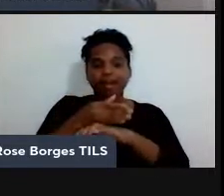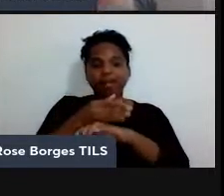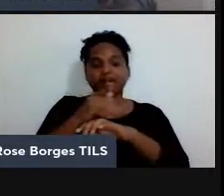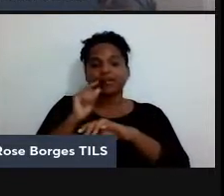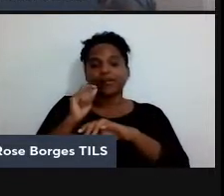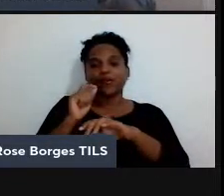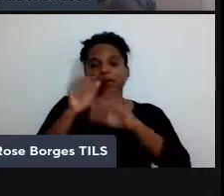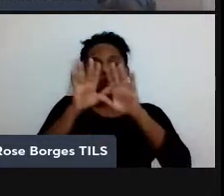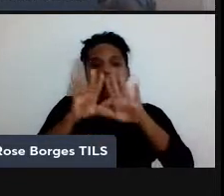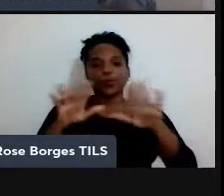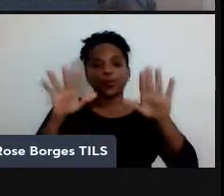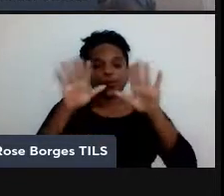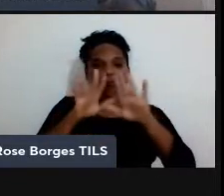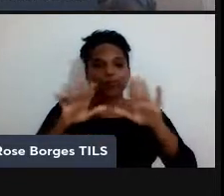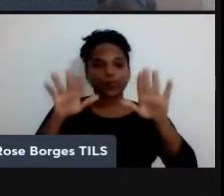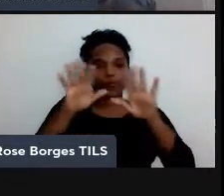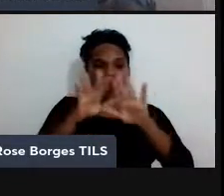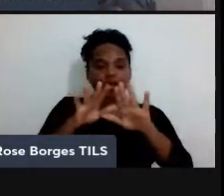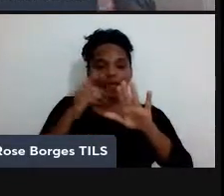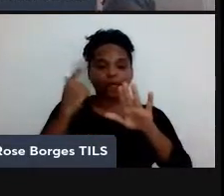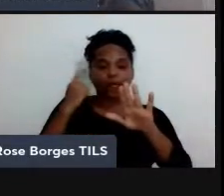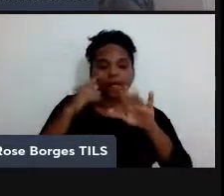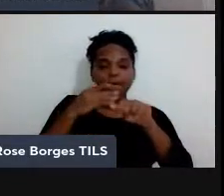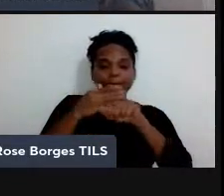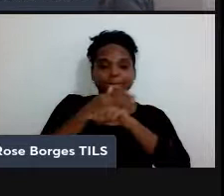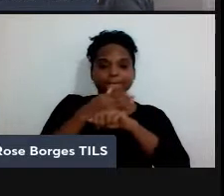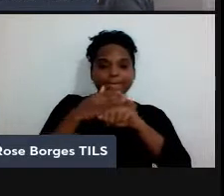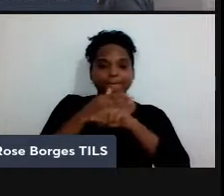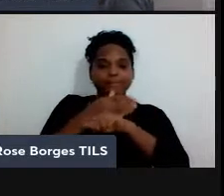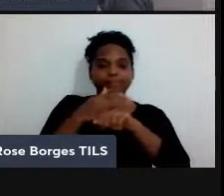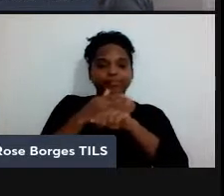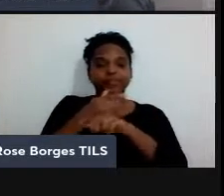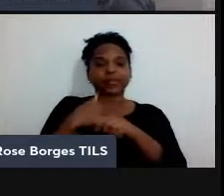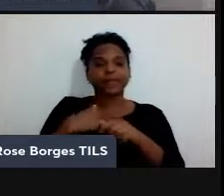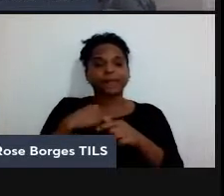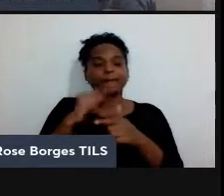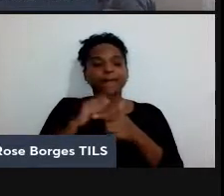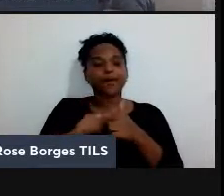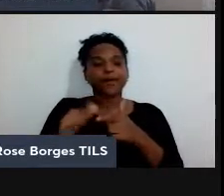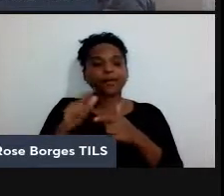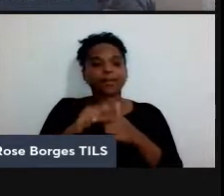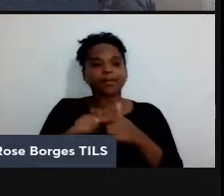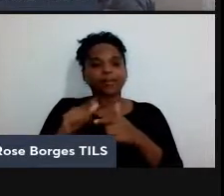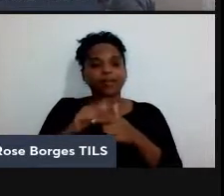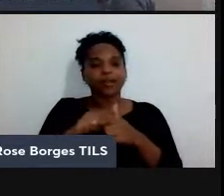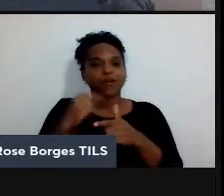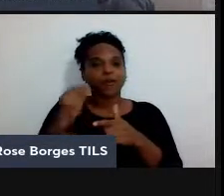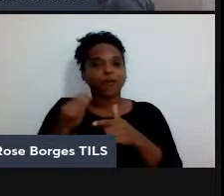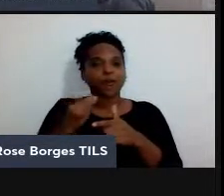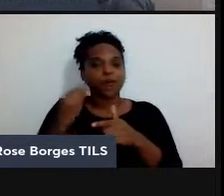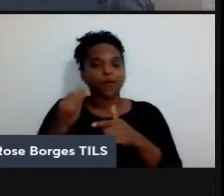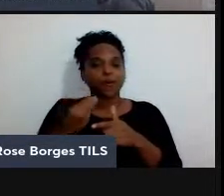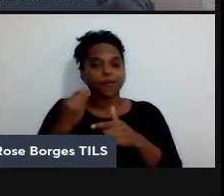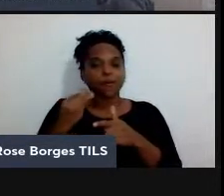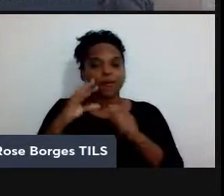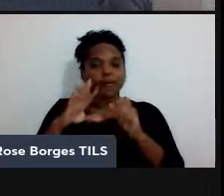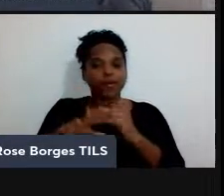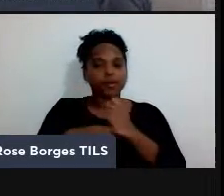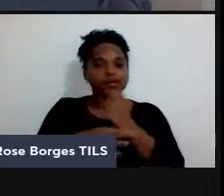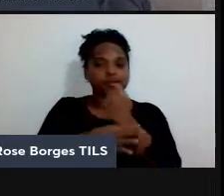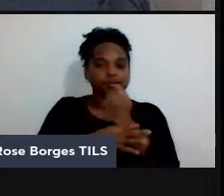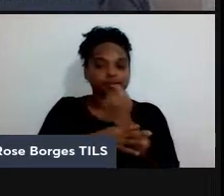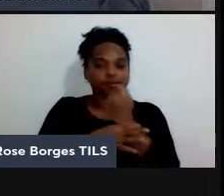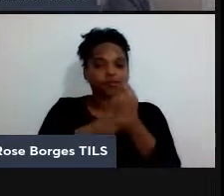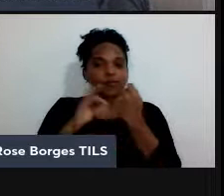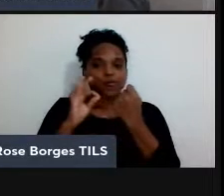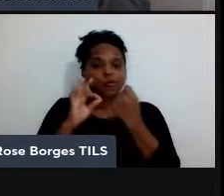aí eu tenho um problema, que é o seguinte, como é que eu posso garantir que essa estação central, ela de fato vai estar